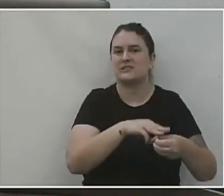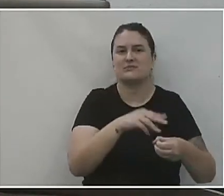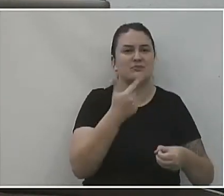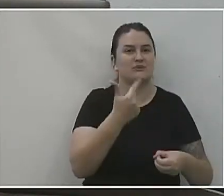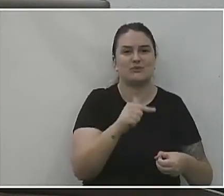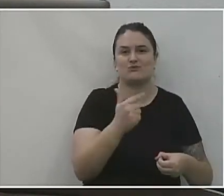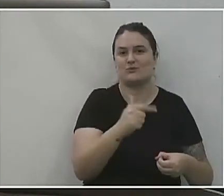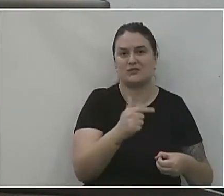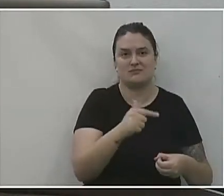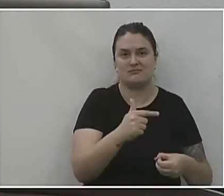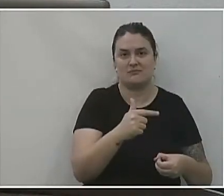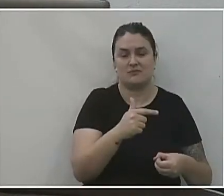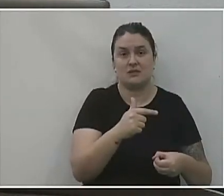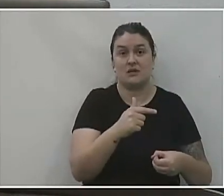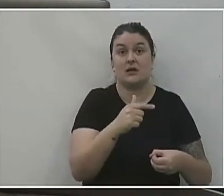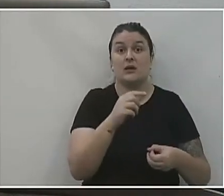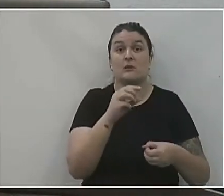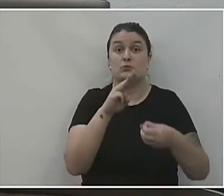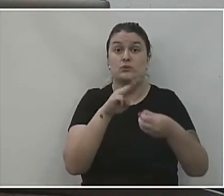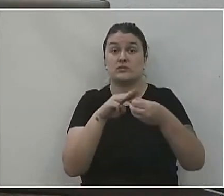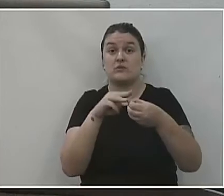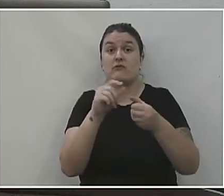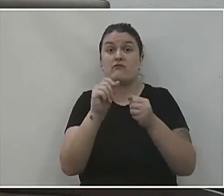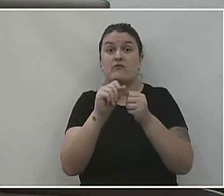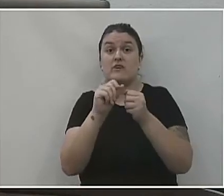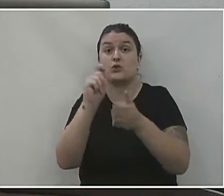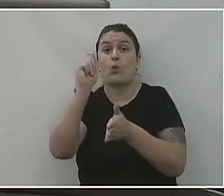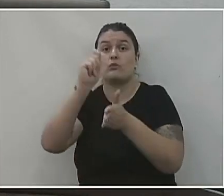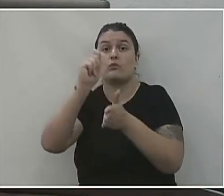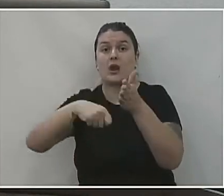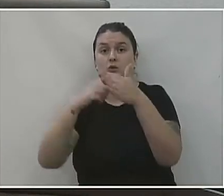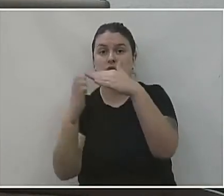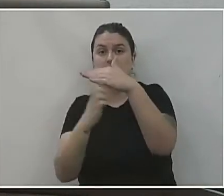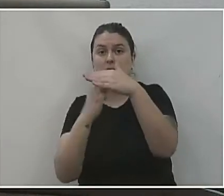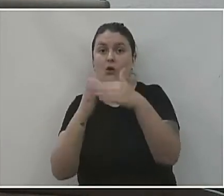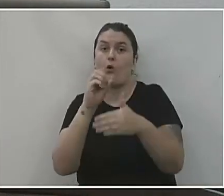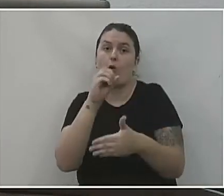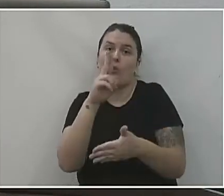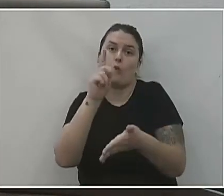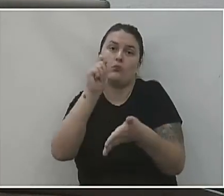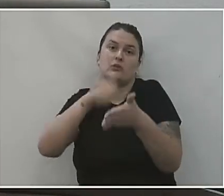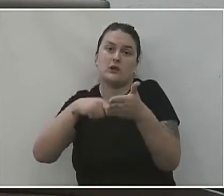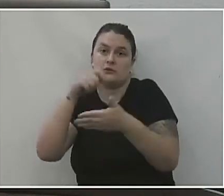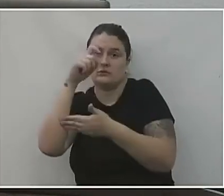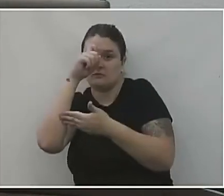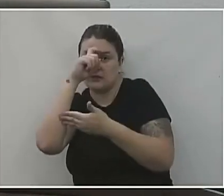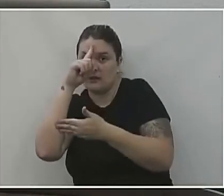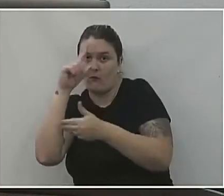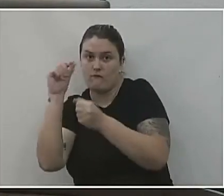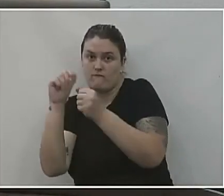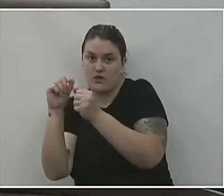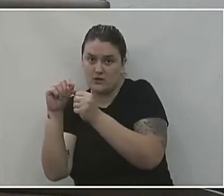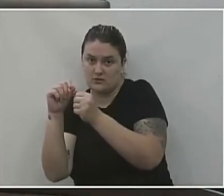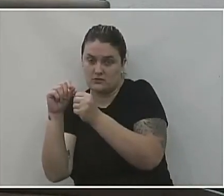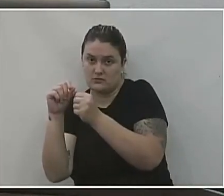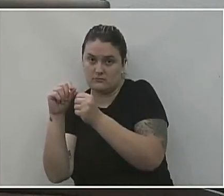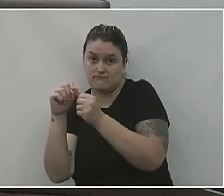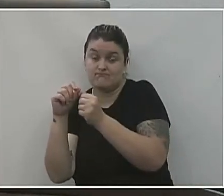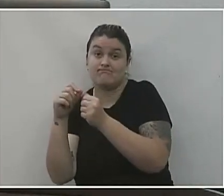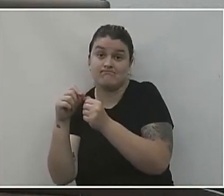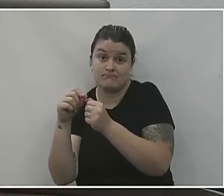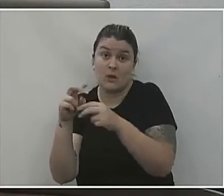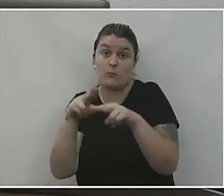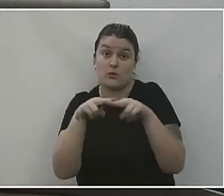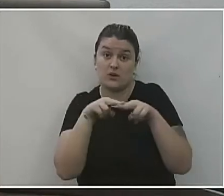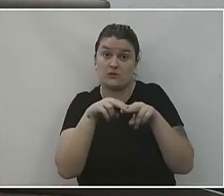disponibiliza isso, ele contratualiza uma empresa, um hospital para que ele faça isso. E com a situação